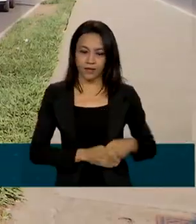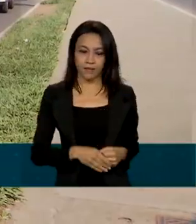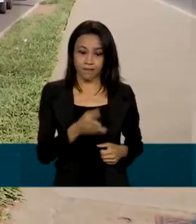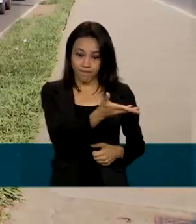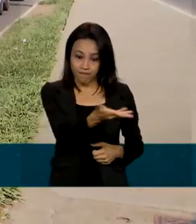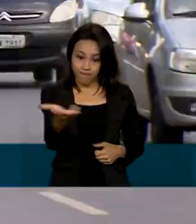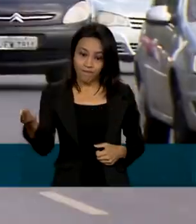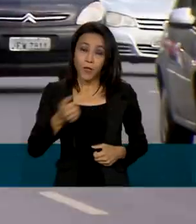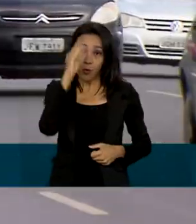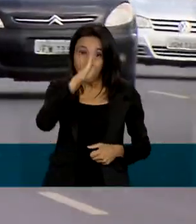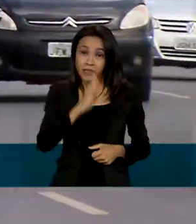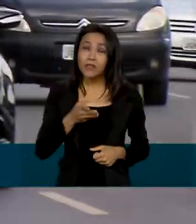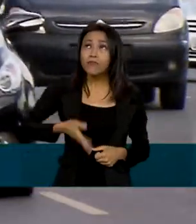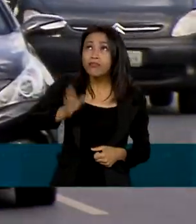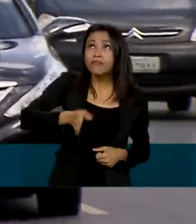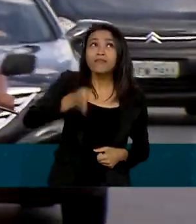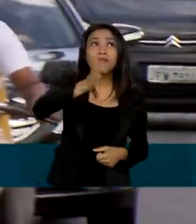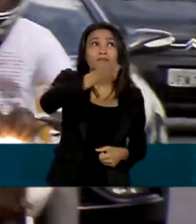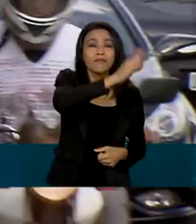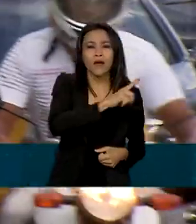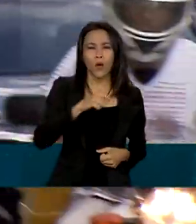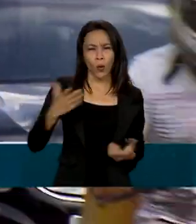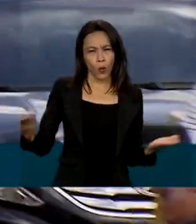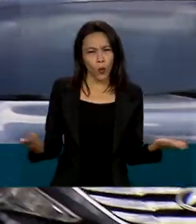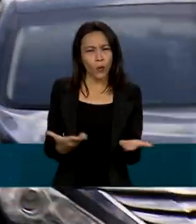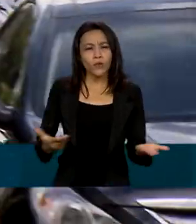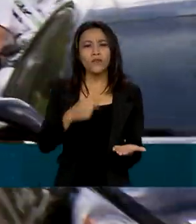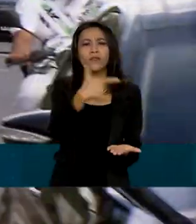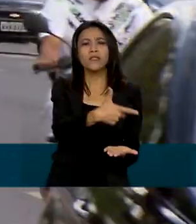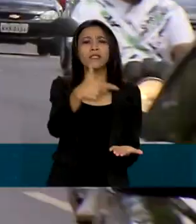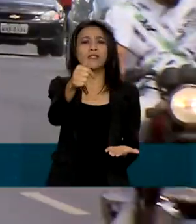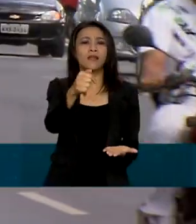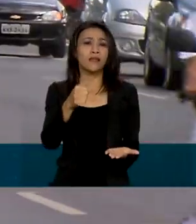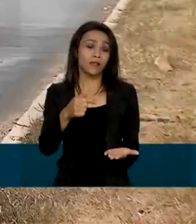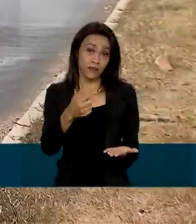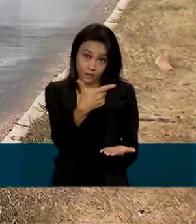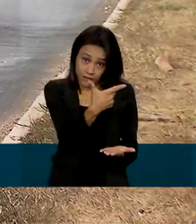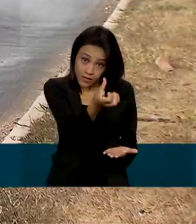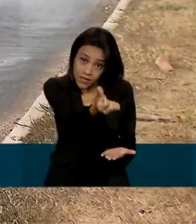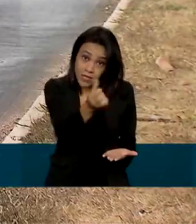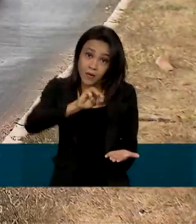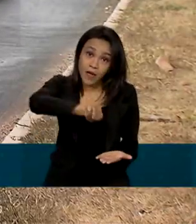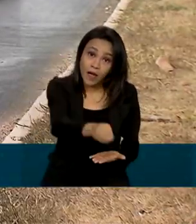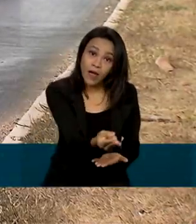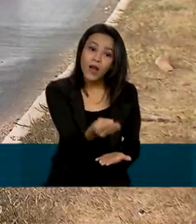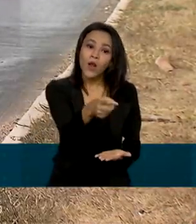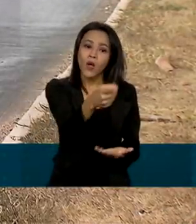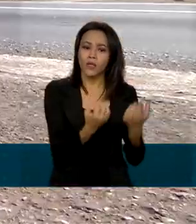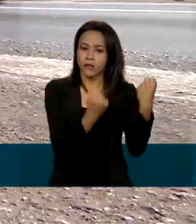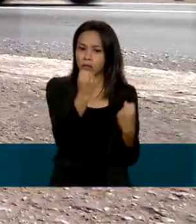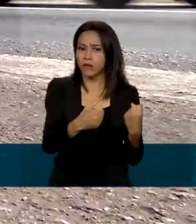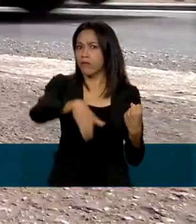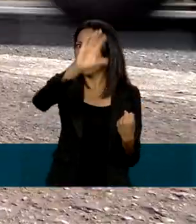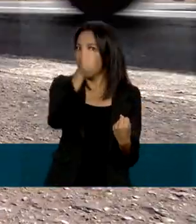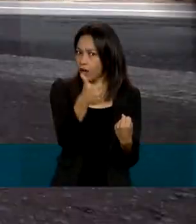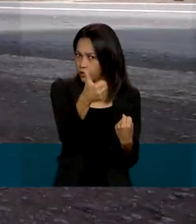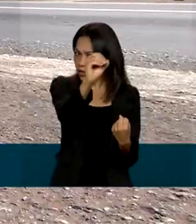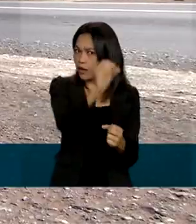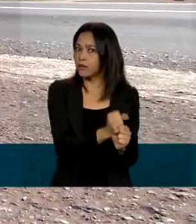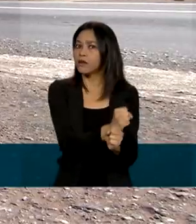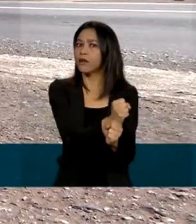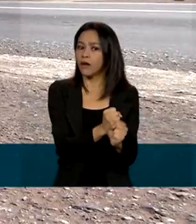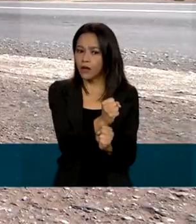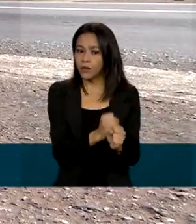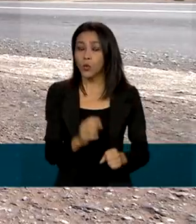estradas brasileiras, hoje, cerca de 26 milhões de veículos leves têm mais de 10 anos e quase 1